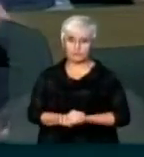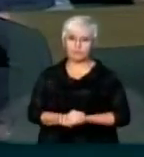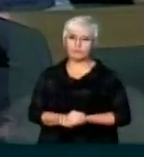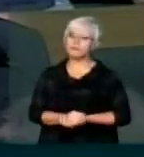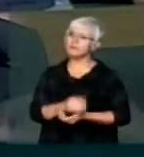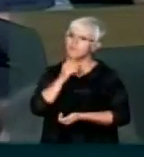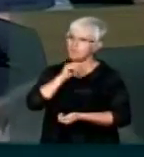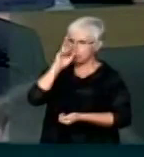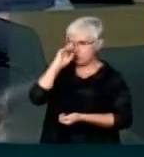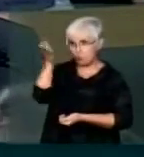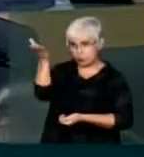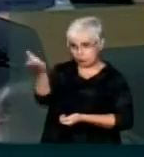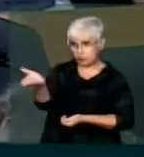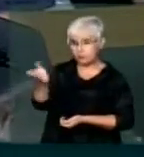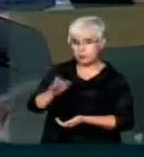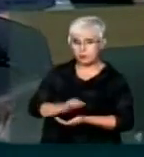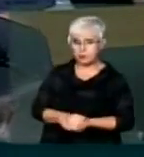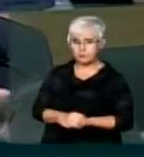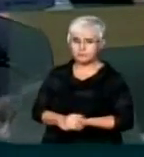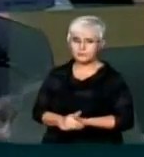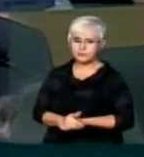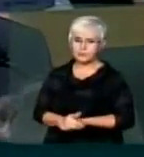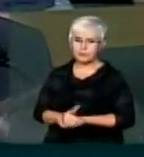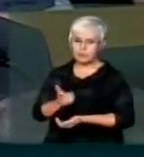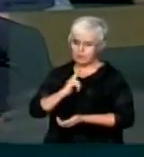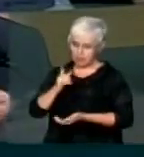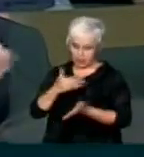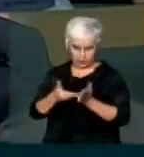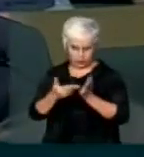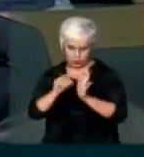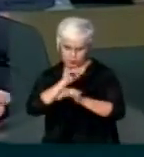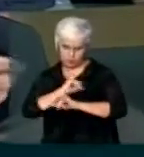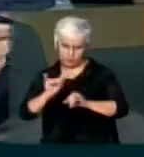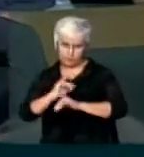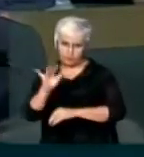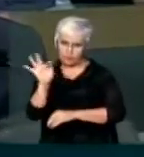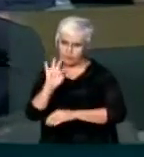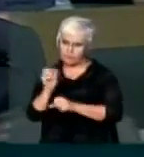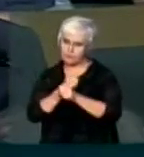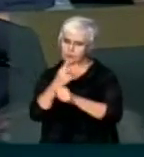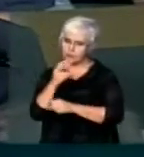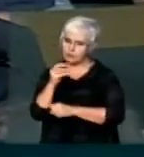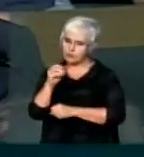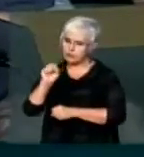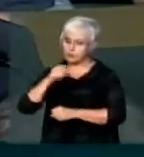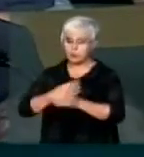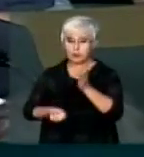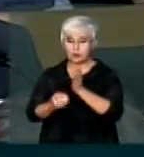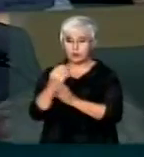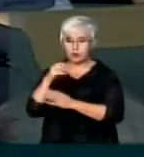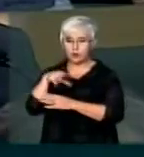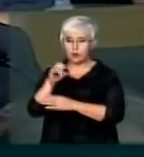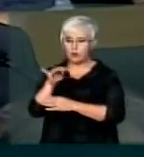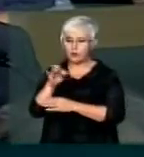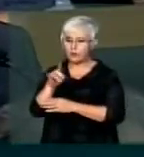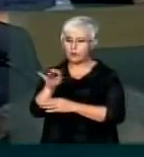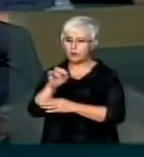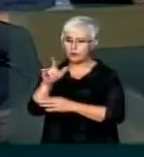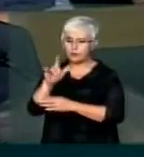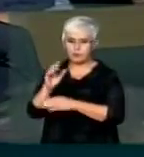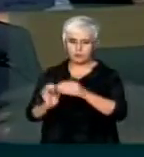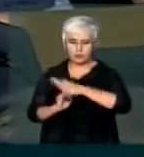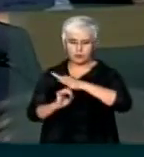Vossa senhoria, aqui estão os dados, em fevereiro de 2008, criou-se em Montevidéu a empresa Joelmei,